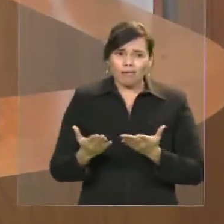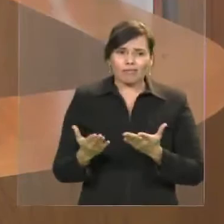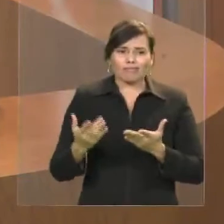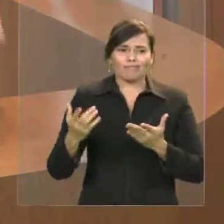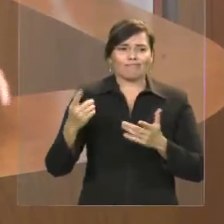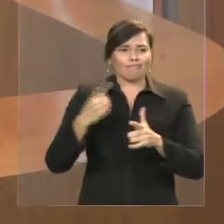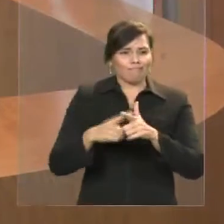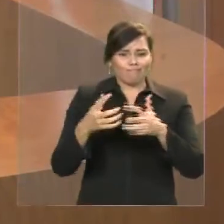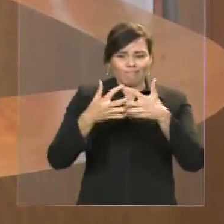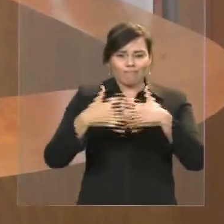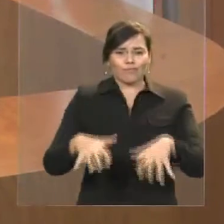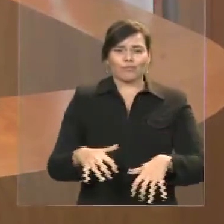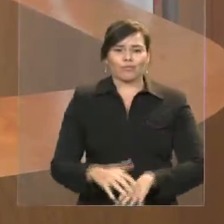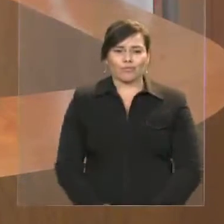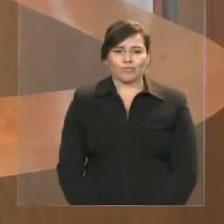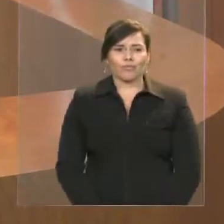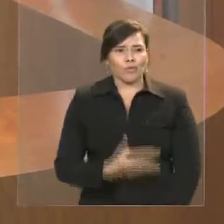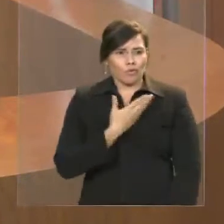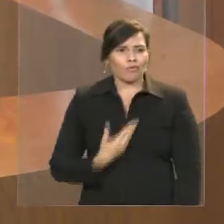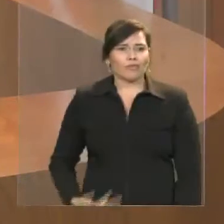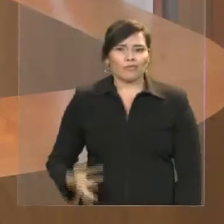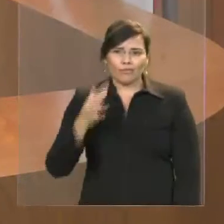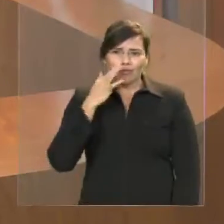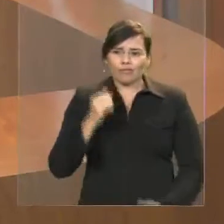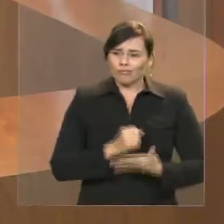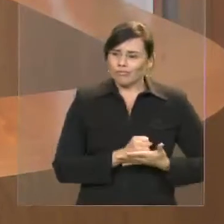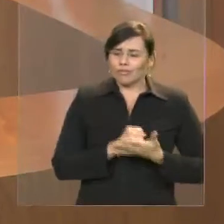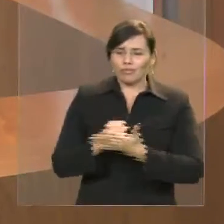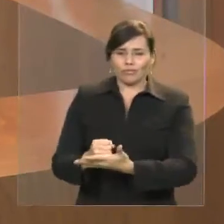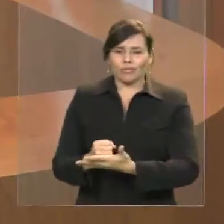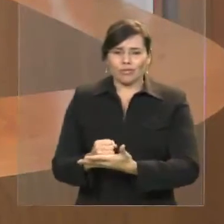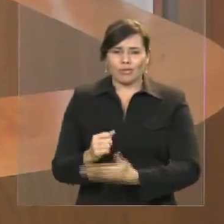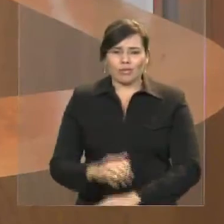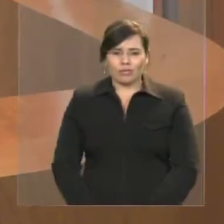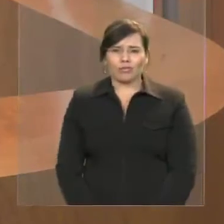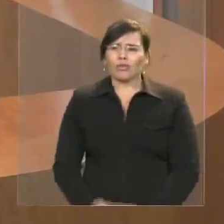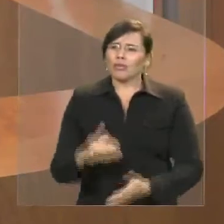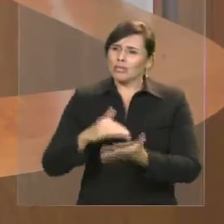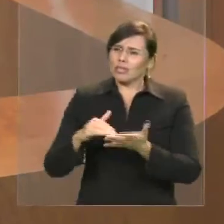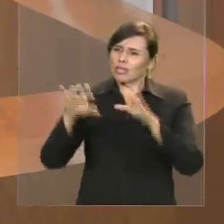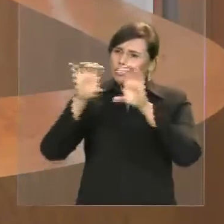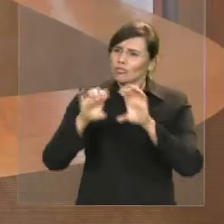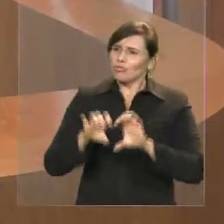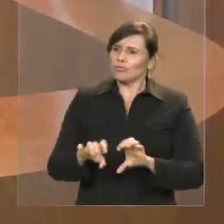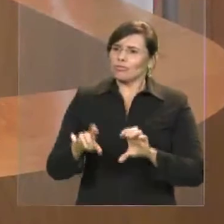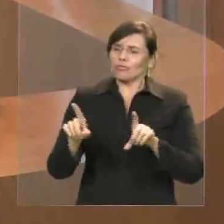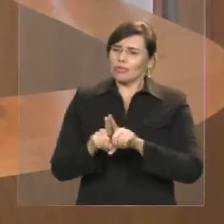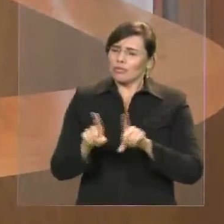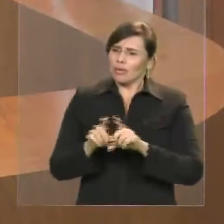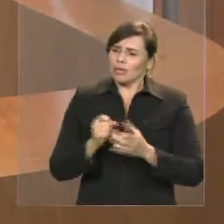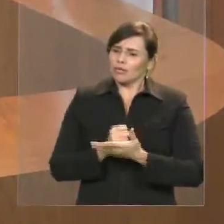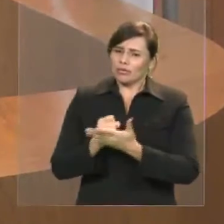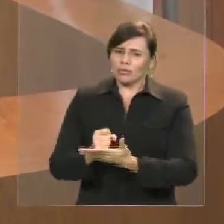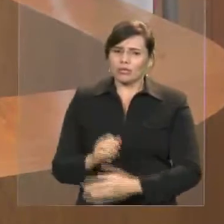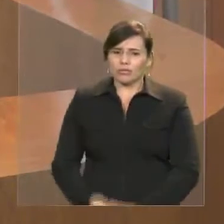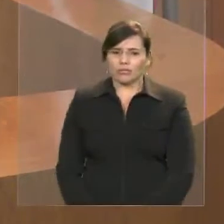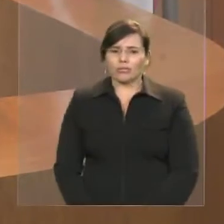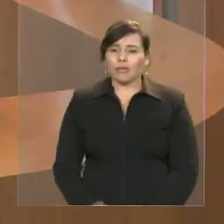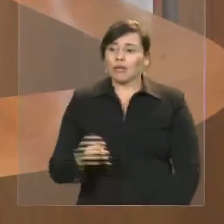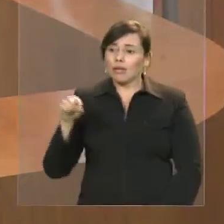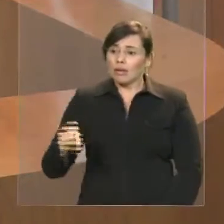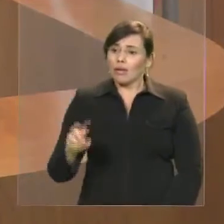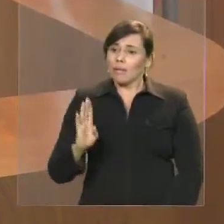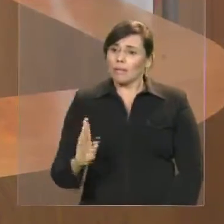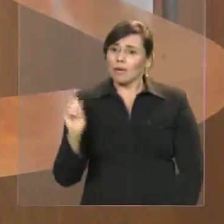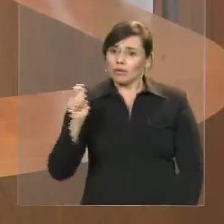por determinação do governador Flávio Dino. Onde eu coloquei um milhão de reais de emenda. Um hospital que é